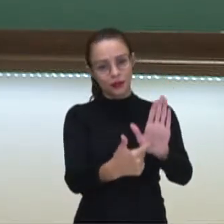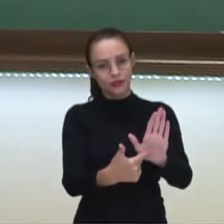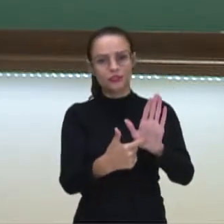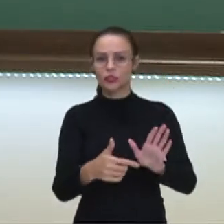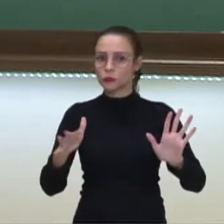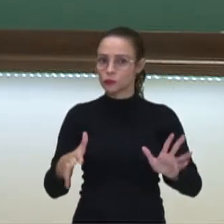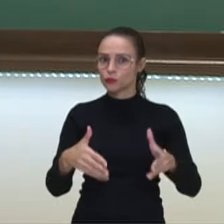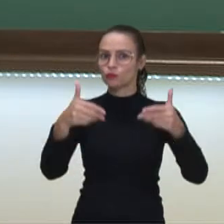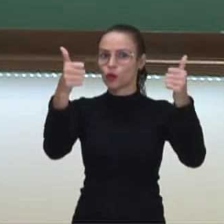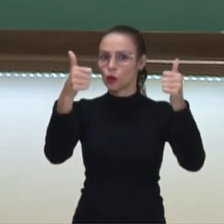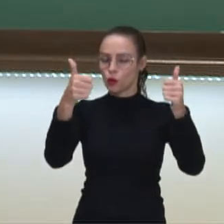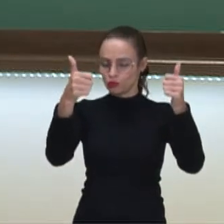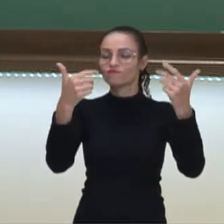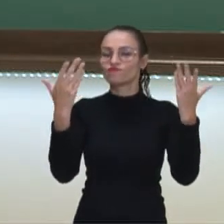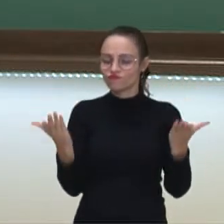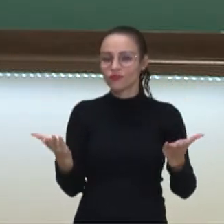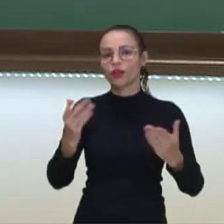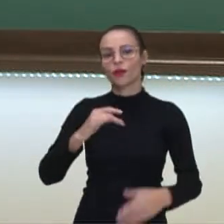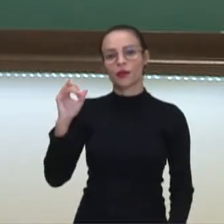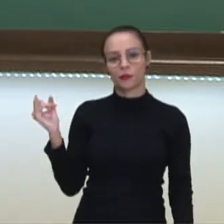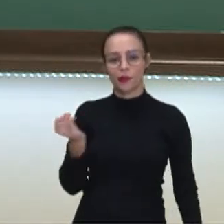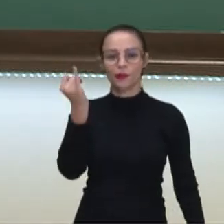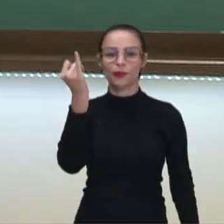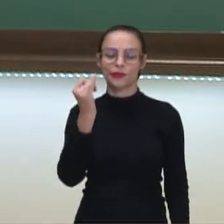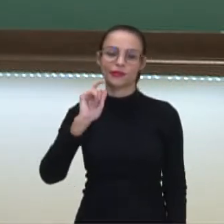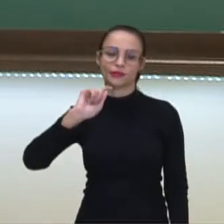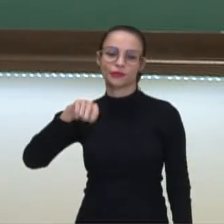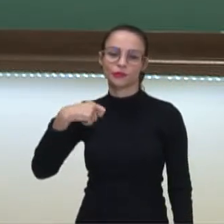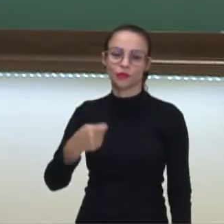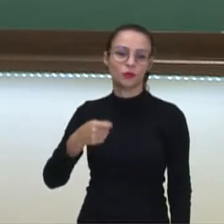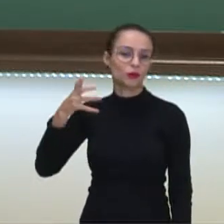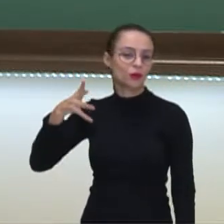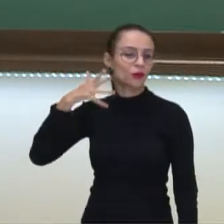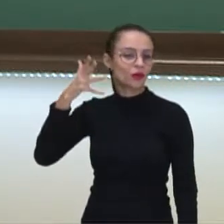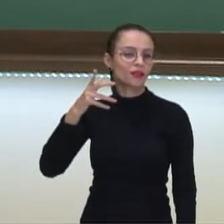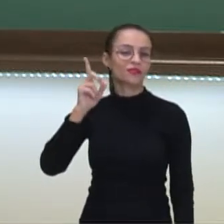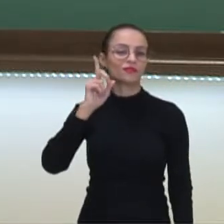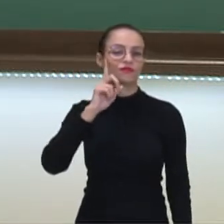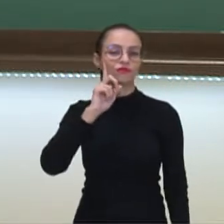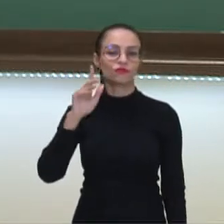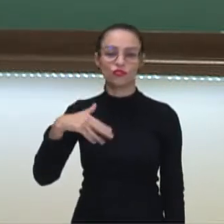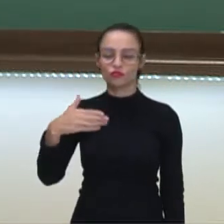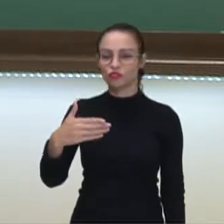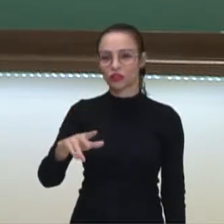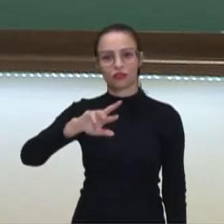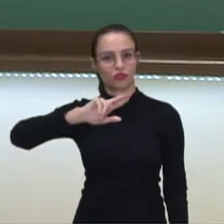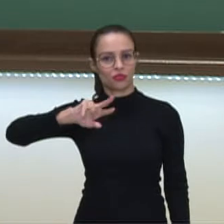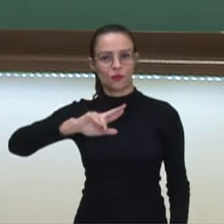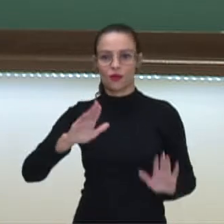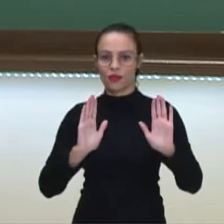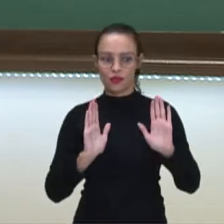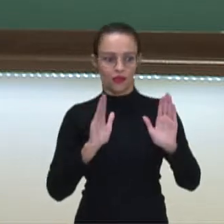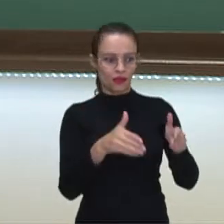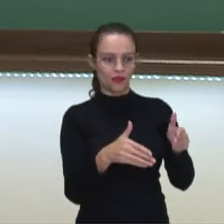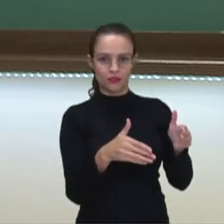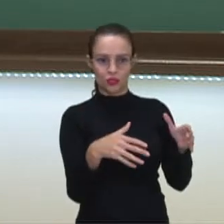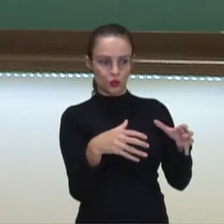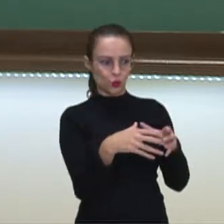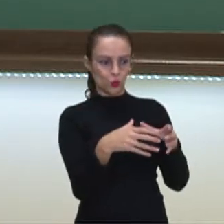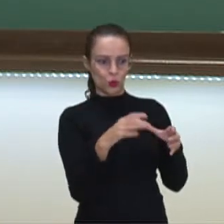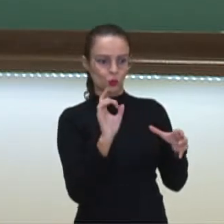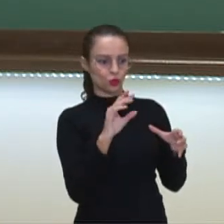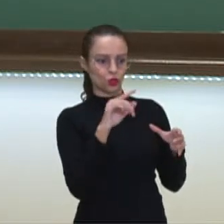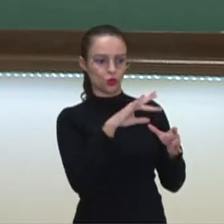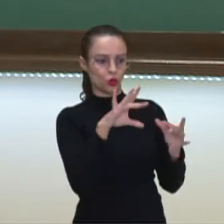sucesso. Então vejam aí a importância da oratória no nosso dia a dia. Não é restrito a um grupo de pessoas.